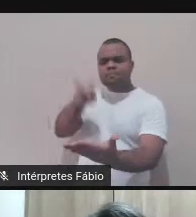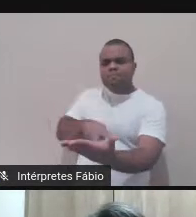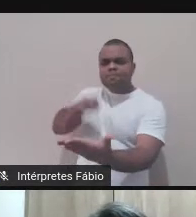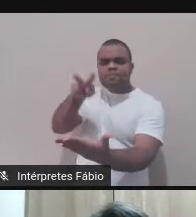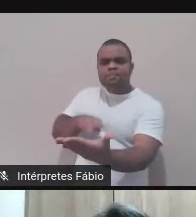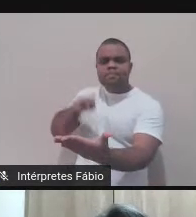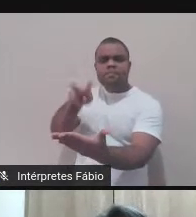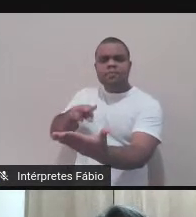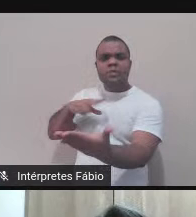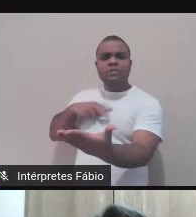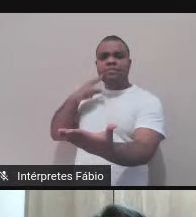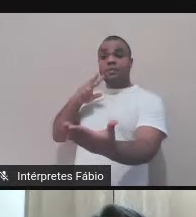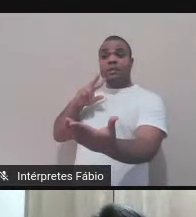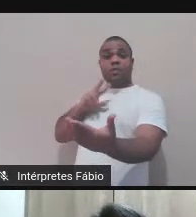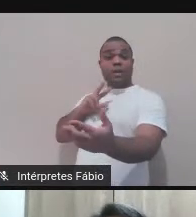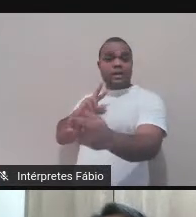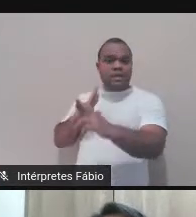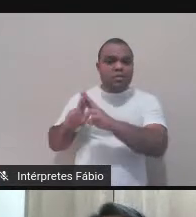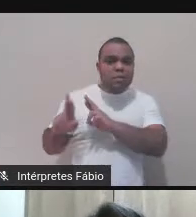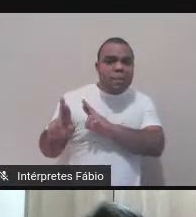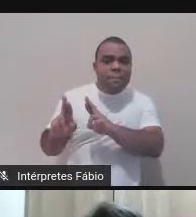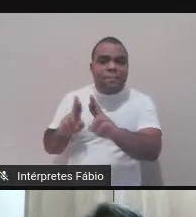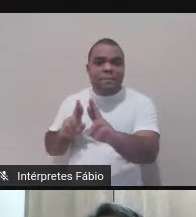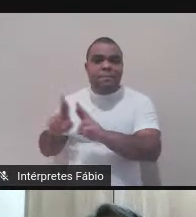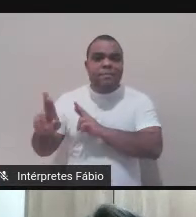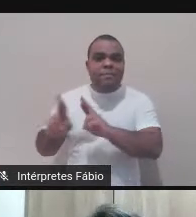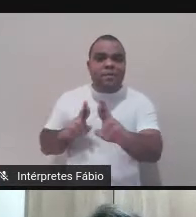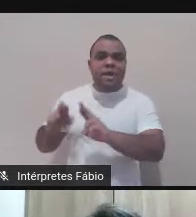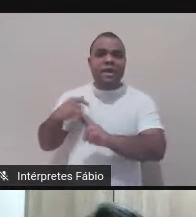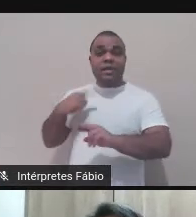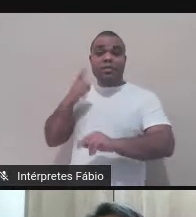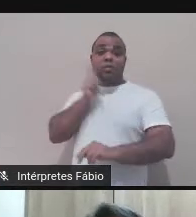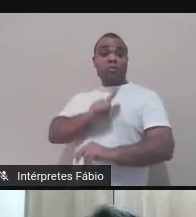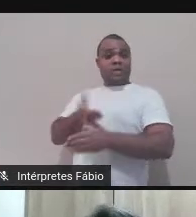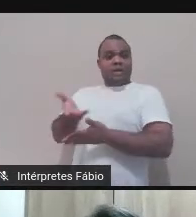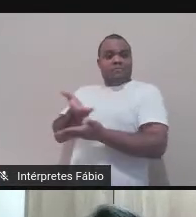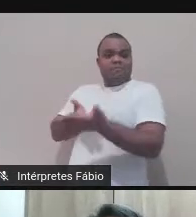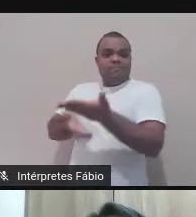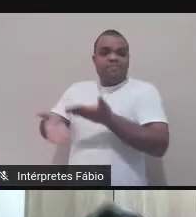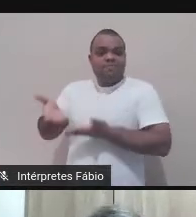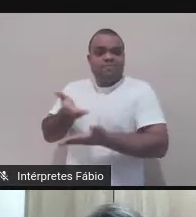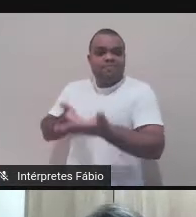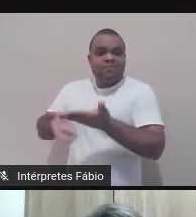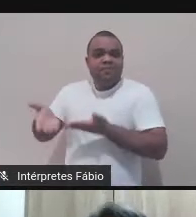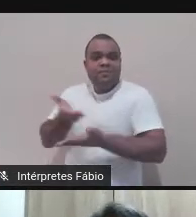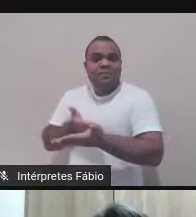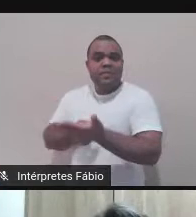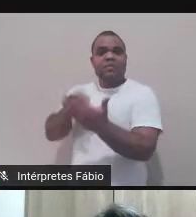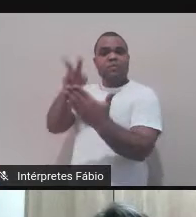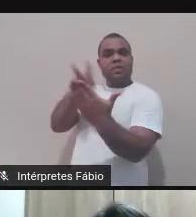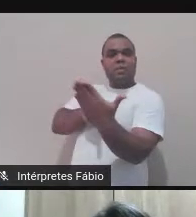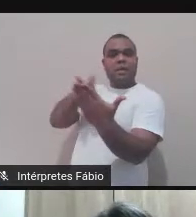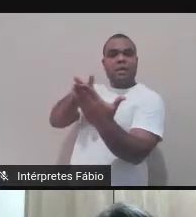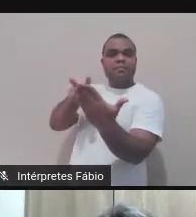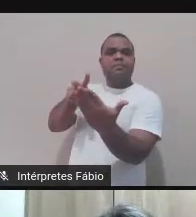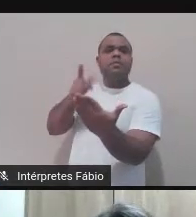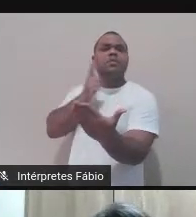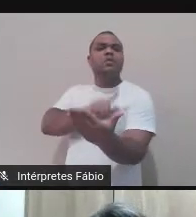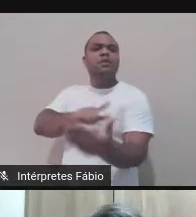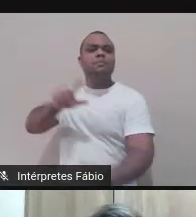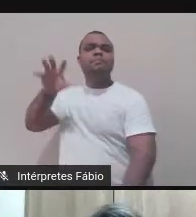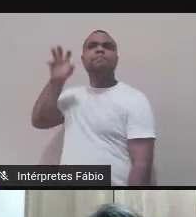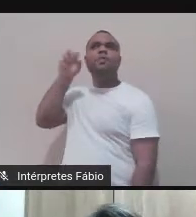verbal, isso é, quando conseguimos visualizar aquilo que é ouvido ou lido. Questões